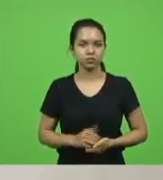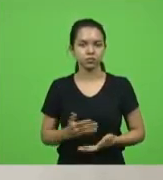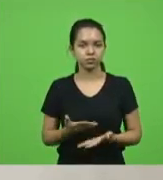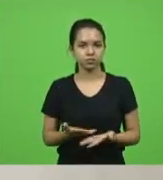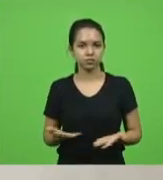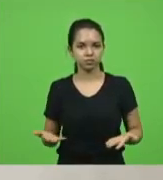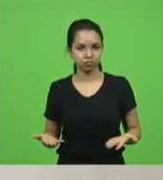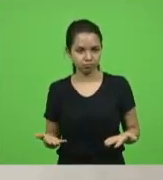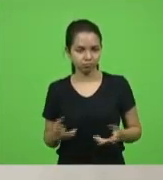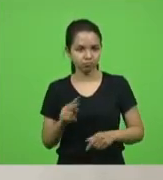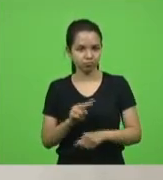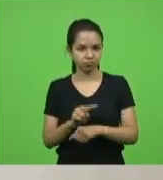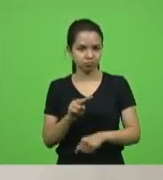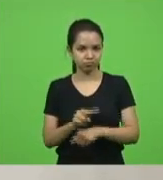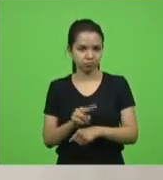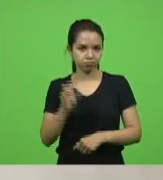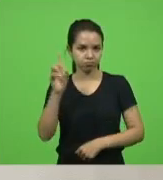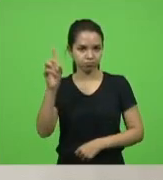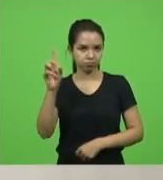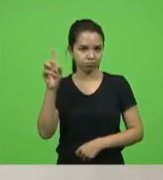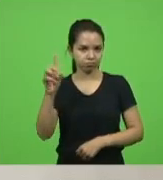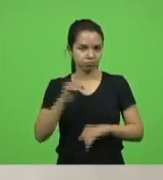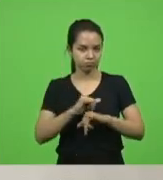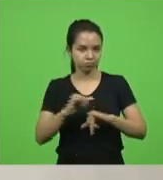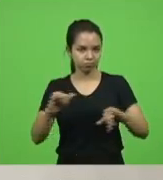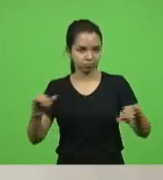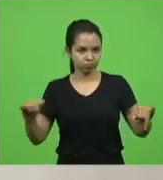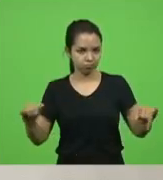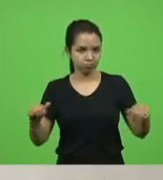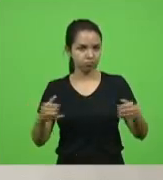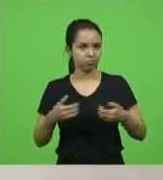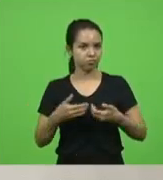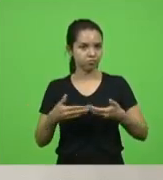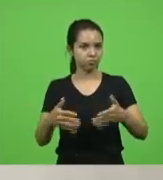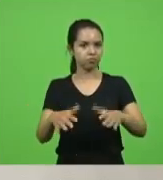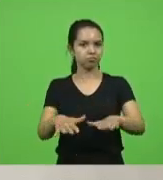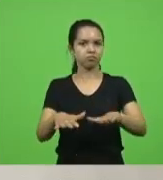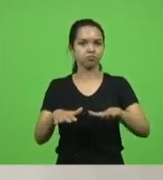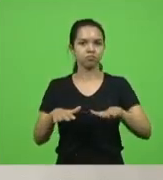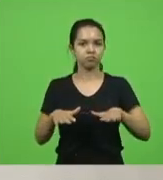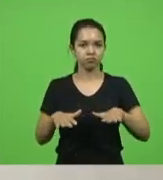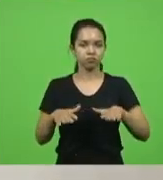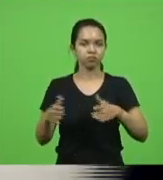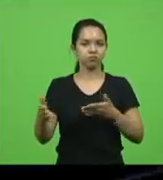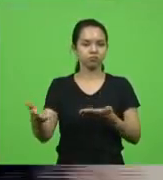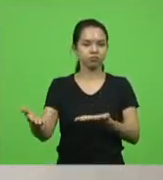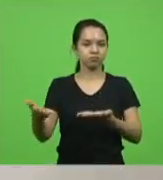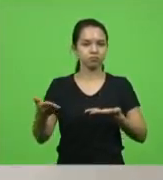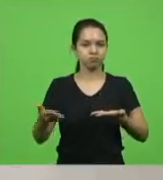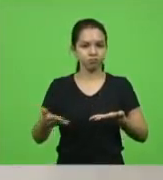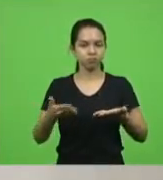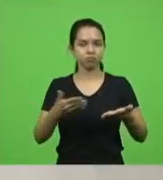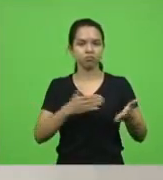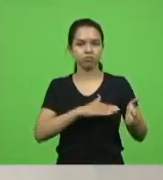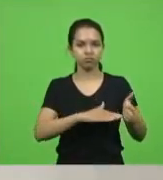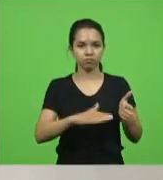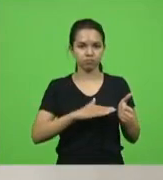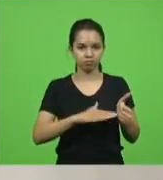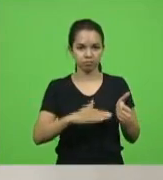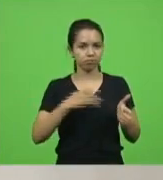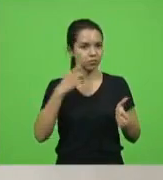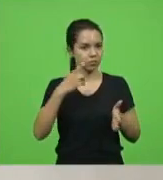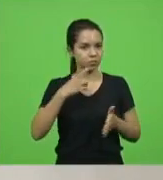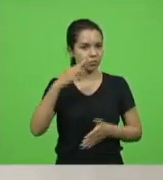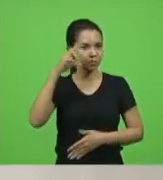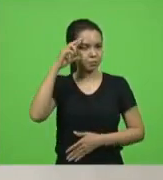Sobre a proteção de Deus, declaro aberta a presente sessão. convido o senhor secretário, deputado Alba,